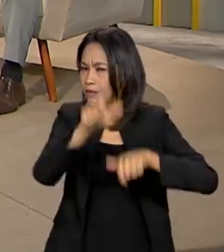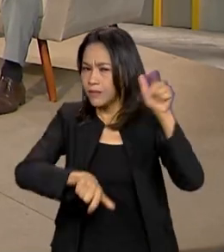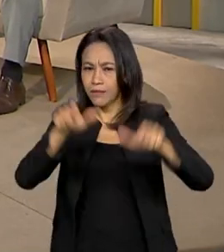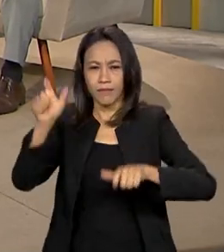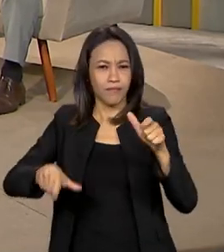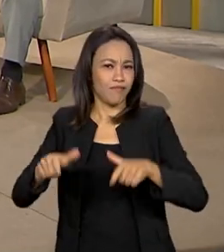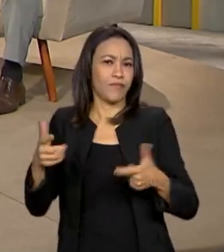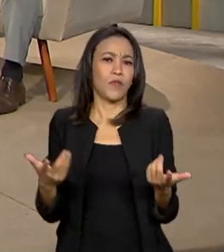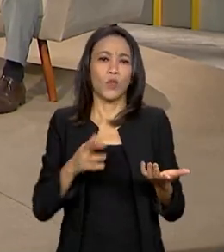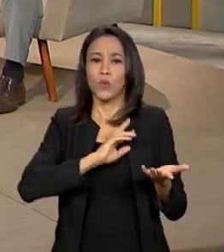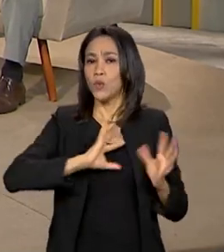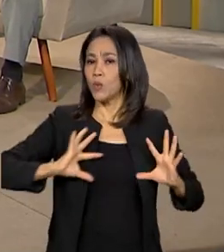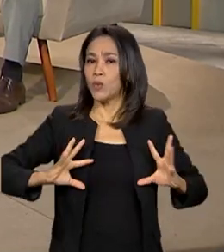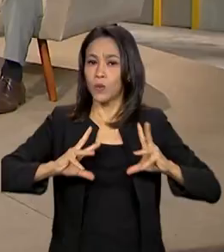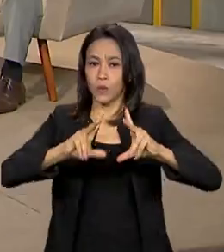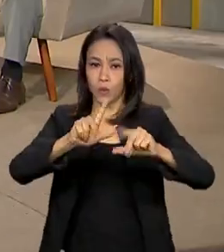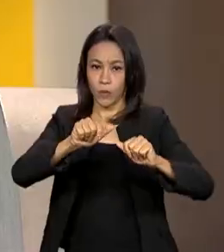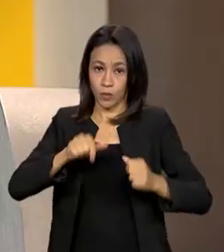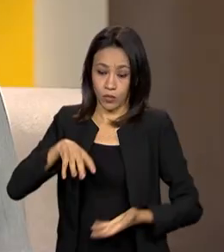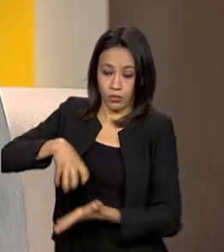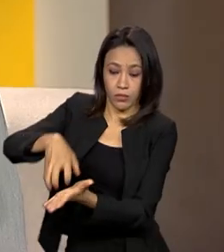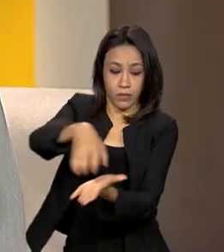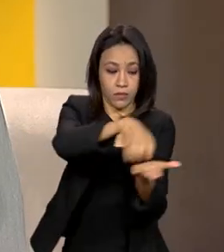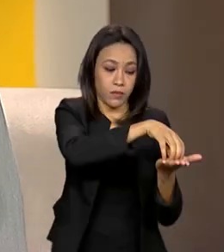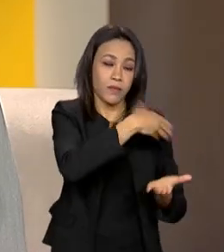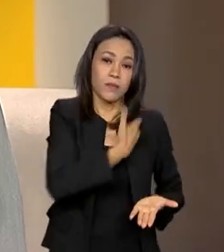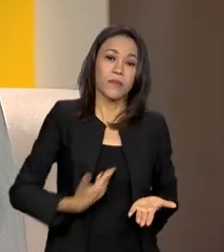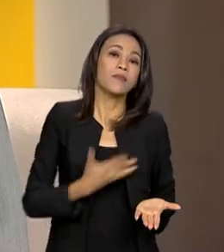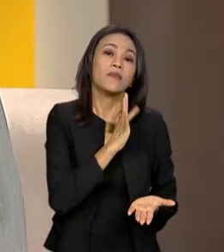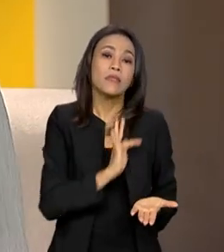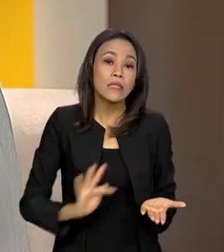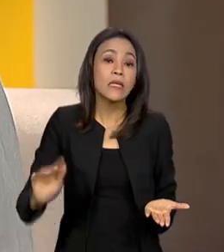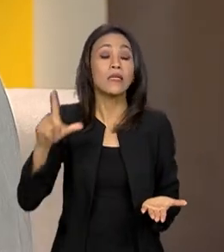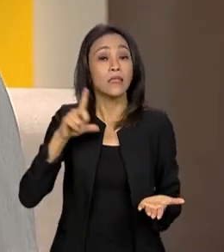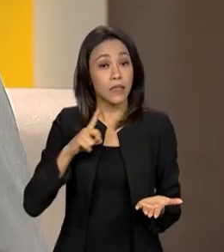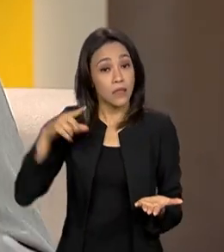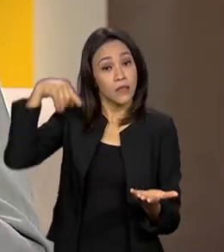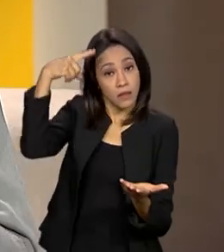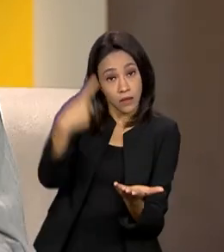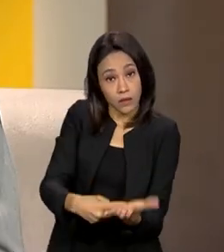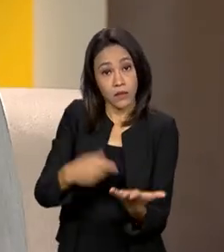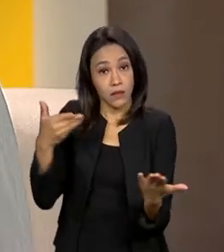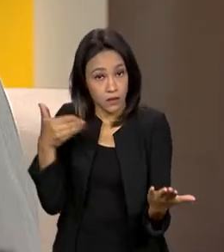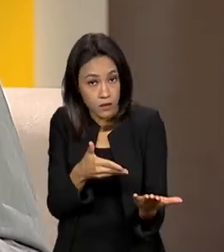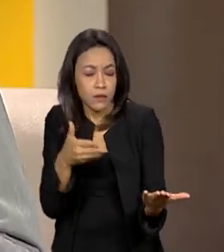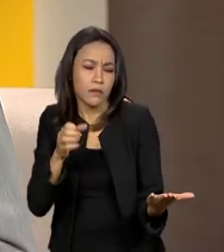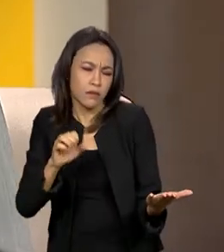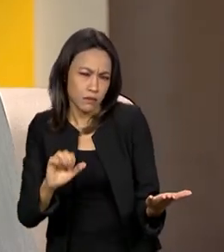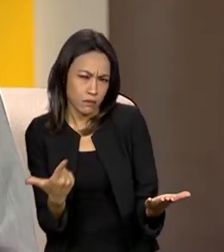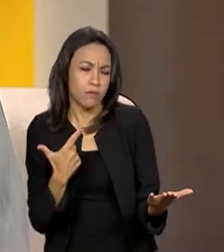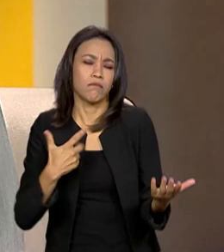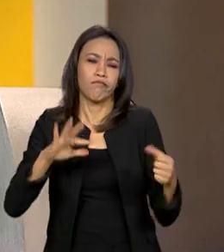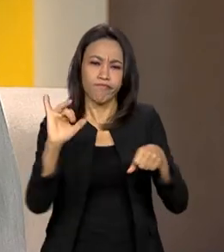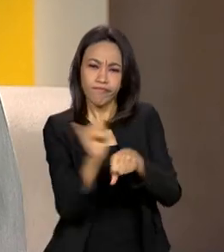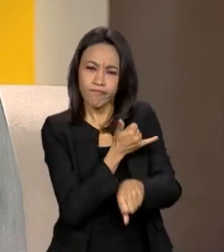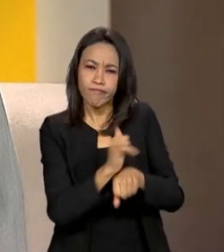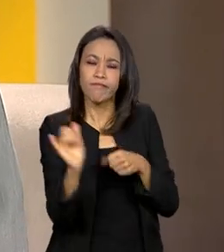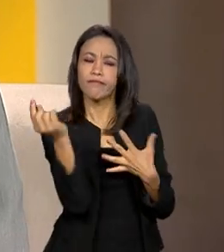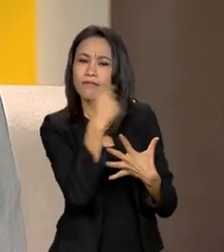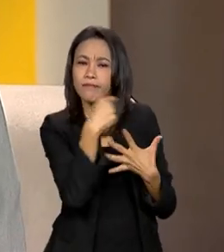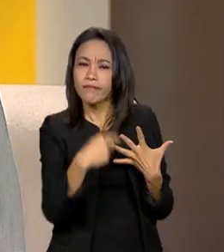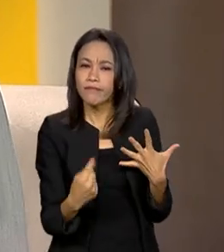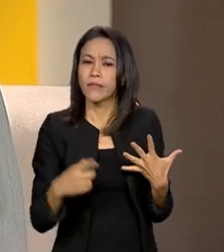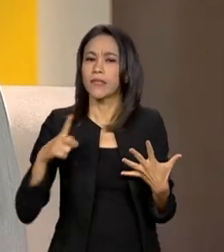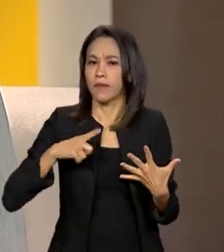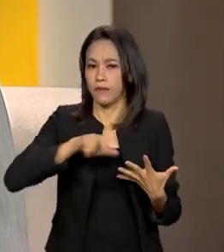praticamente todos os órgãos públicos federais, eles estão envolvidos nessa agenda. Claro, em torno de uma estratégia, uma estratégia clara, mas é bastante gente